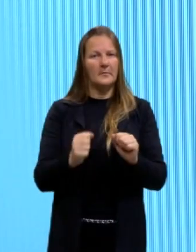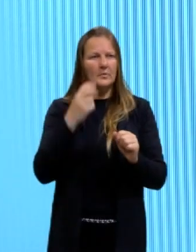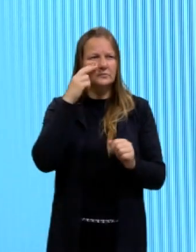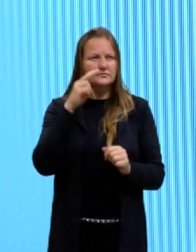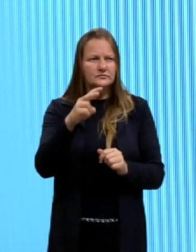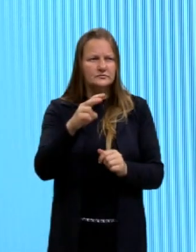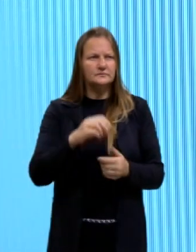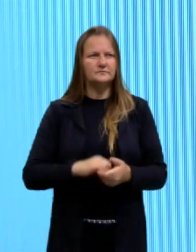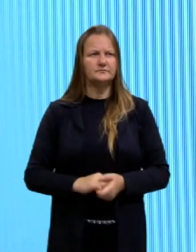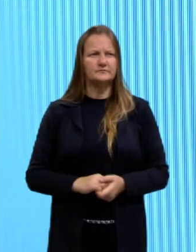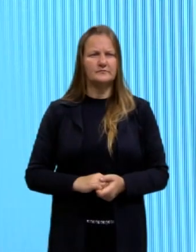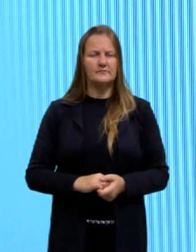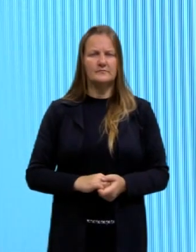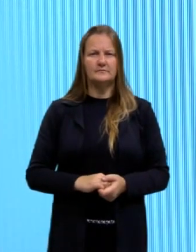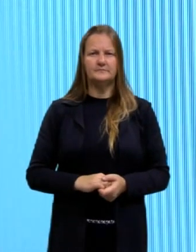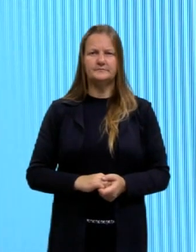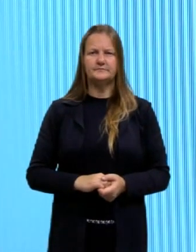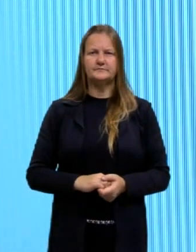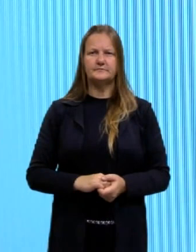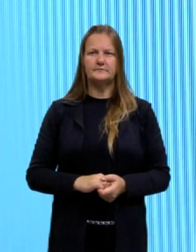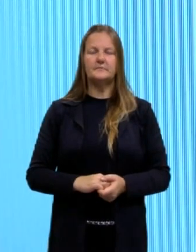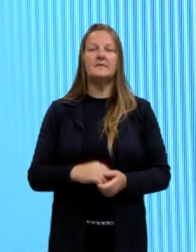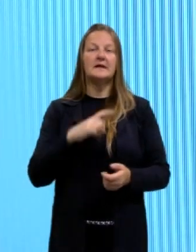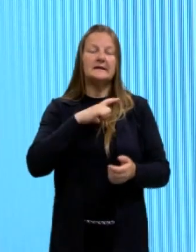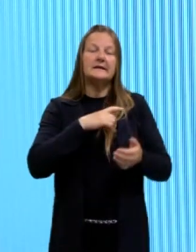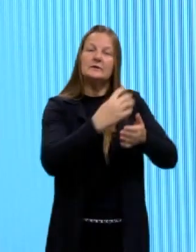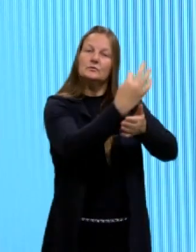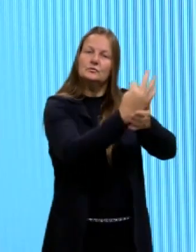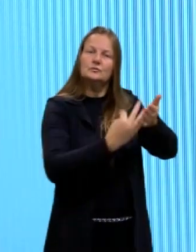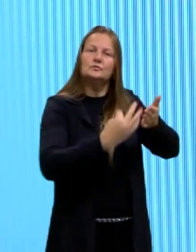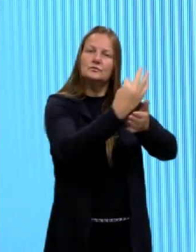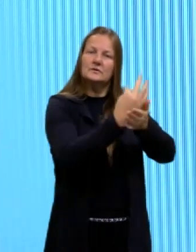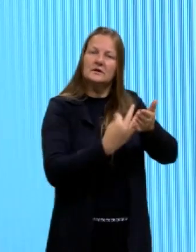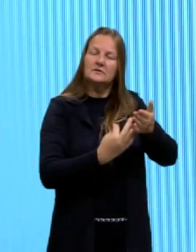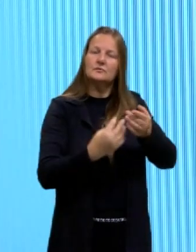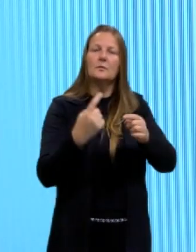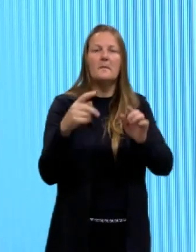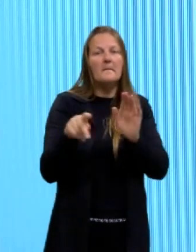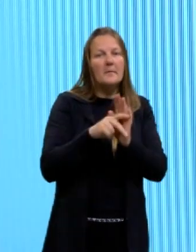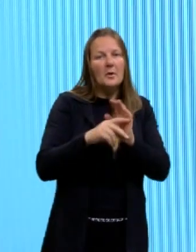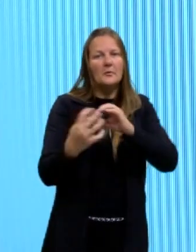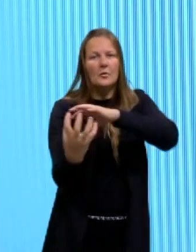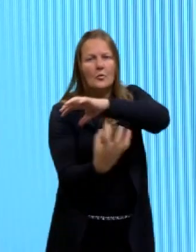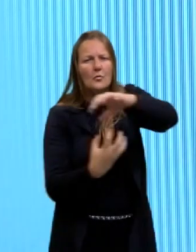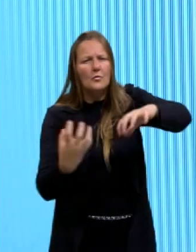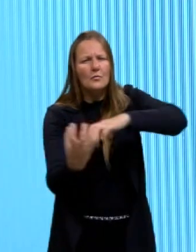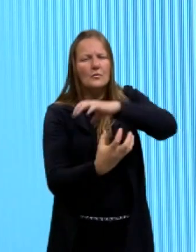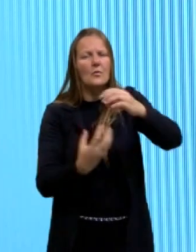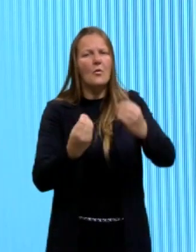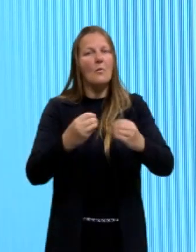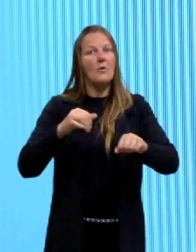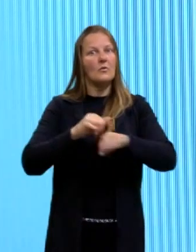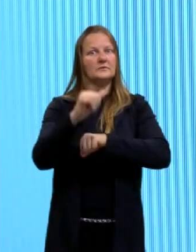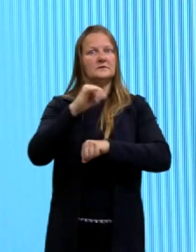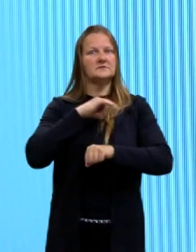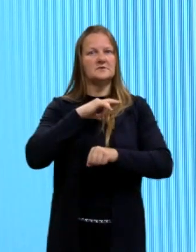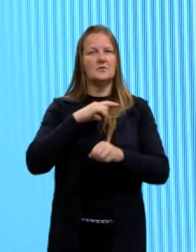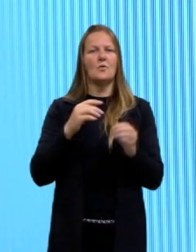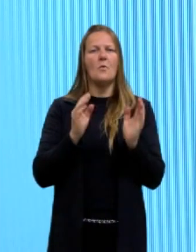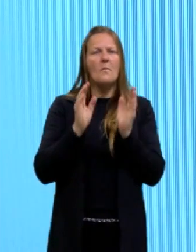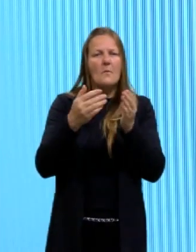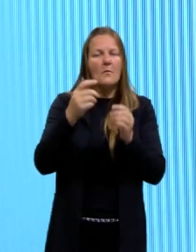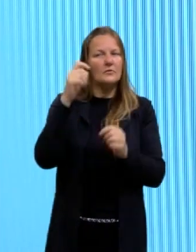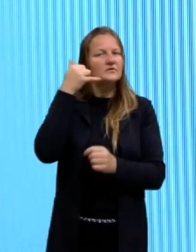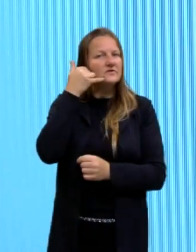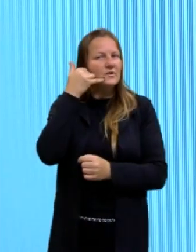texto, né, sobre essa revolução iraniana, como foi aquela coisa toda, aponta aí o teu